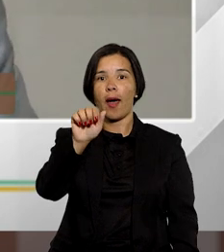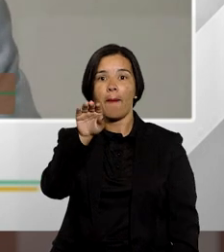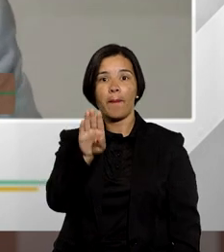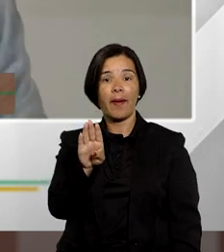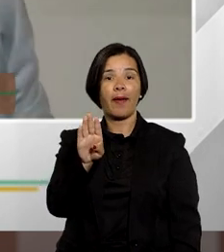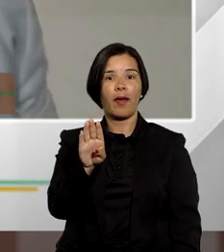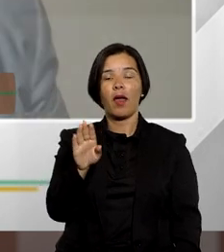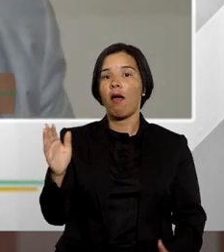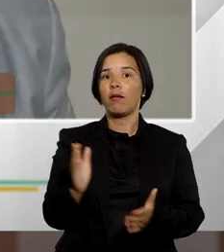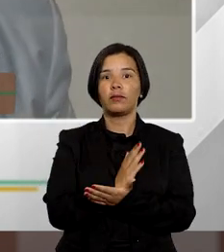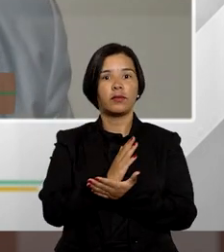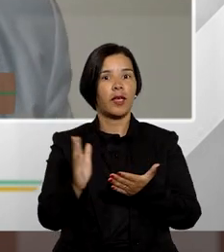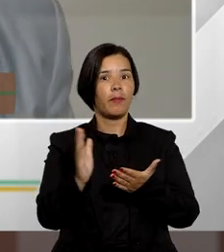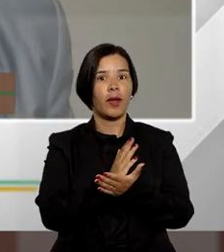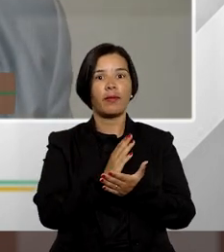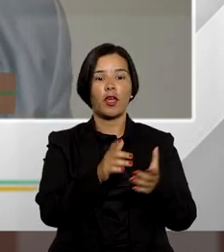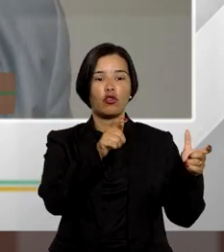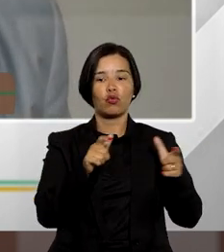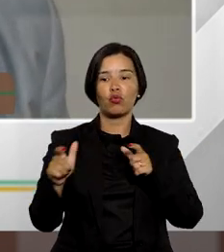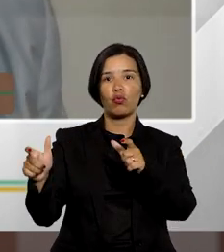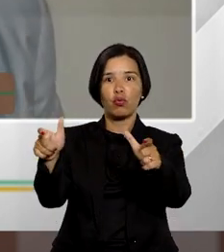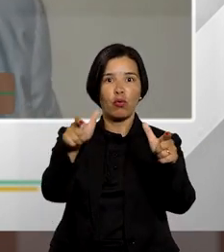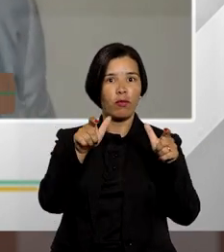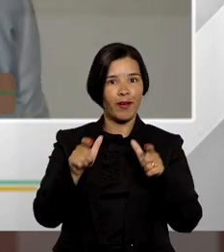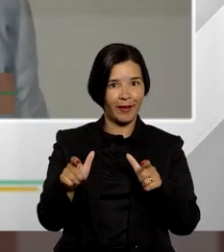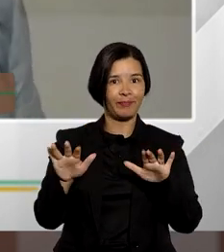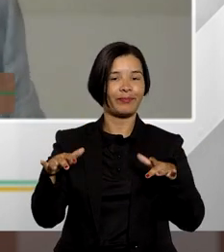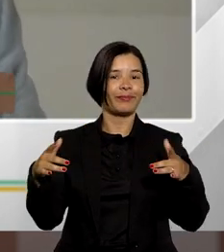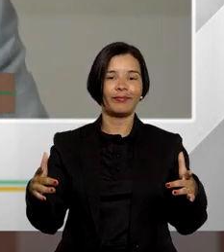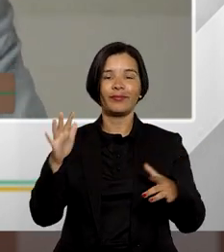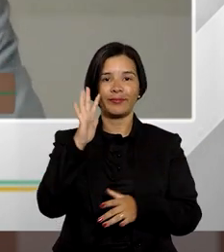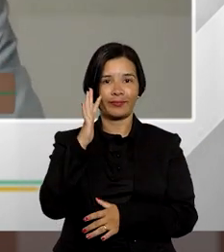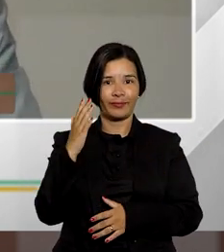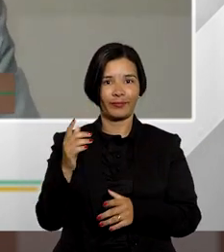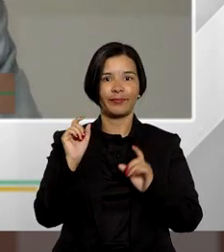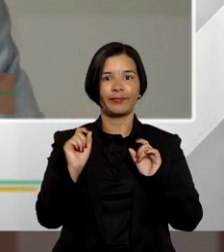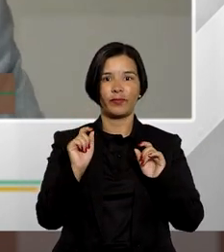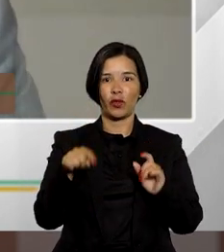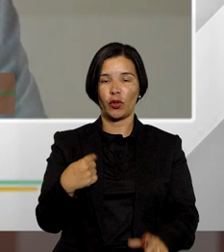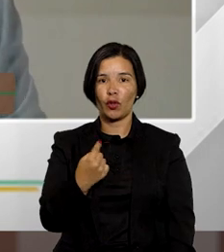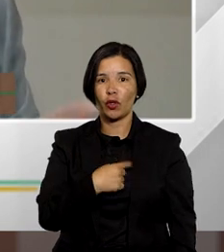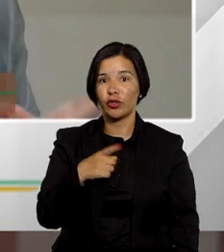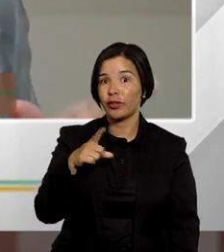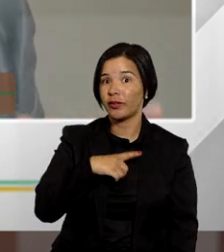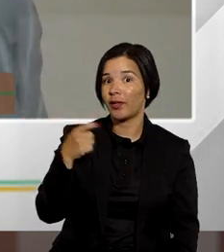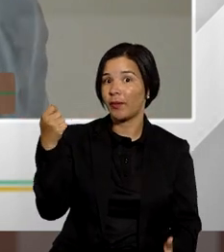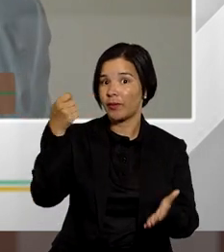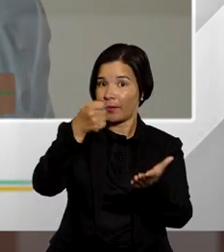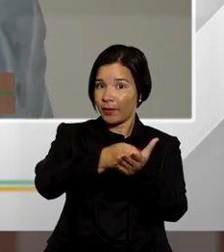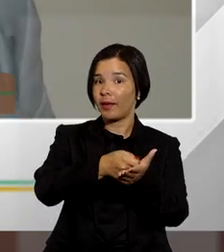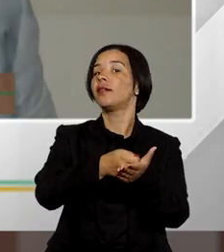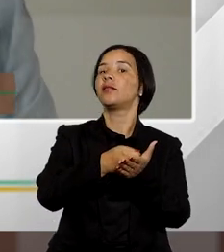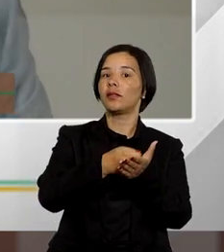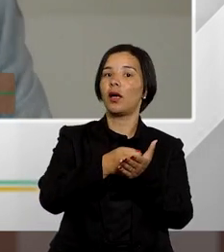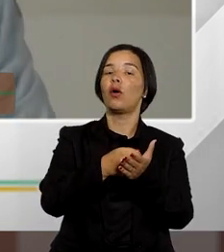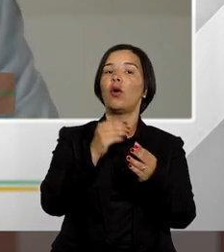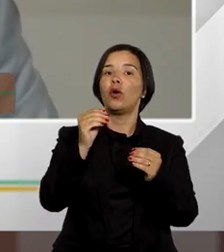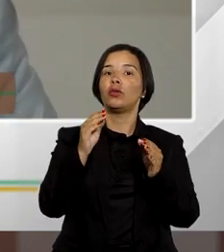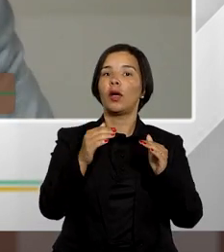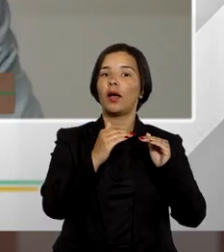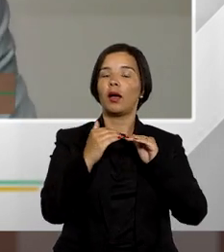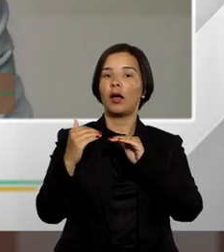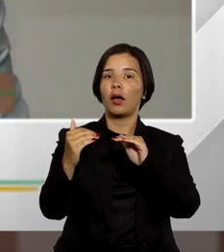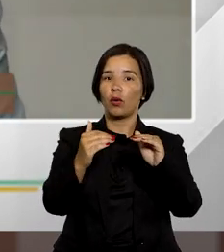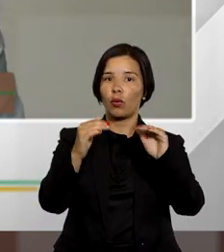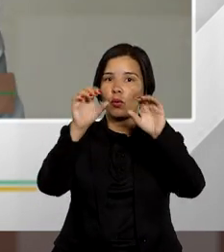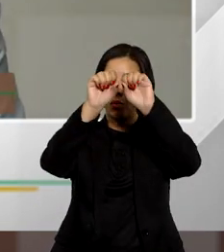brasileira independentemente de onde ela esteja e isso fez com que nós tivéssemos essa aplicação do precedente da